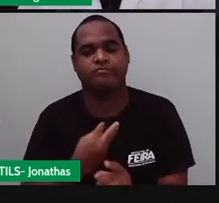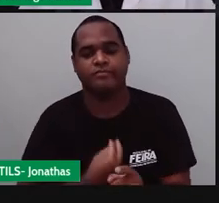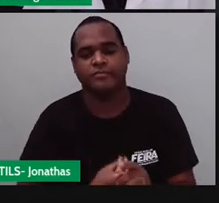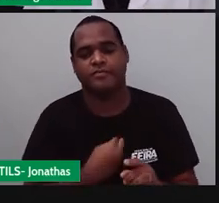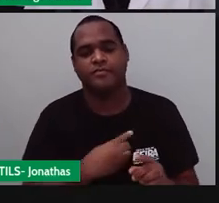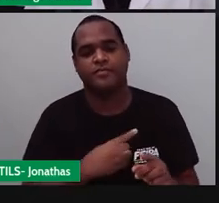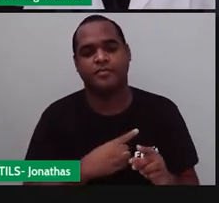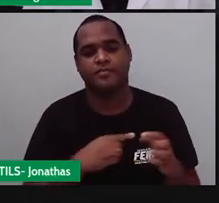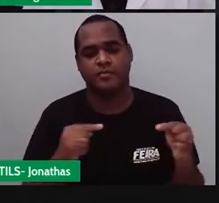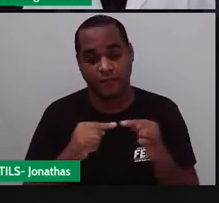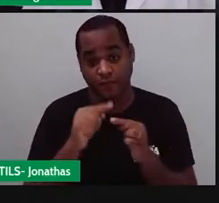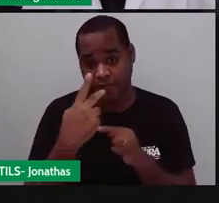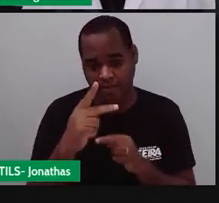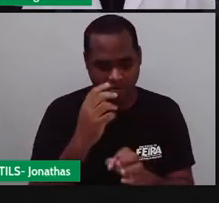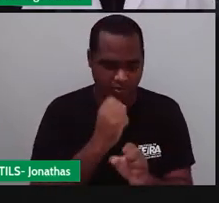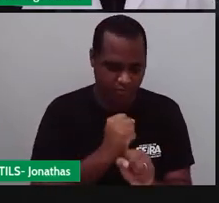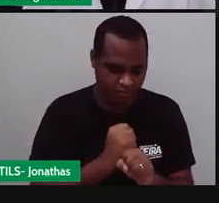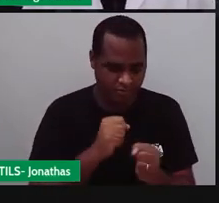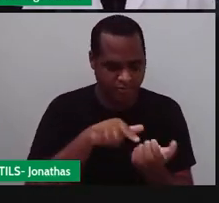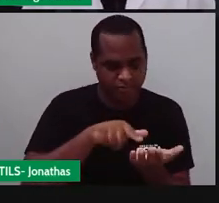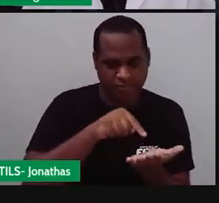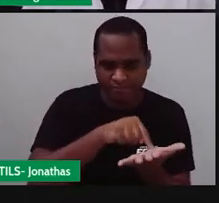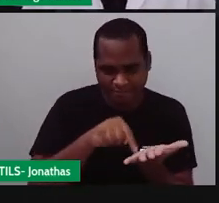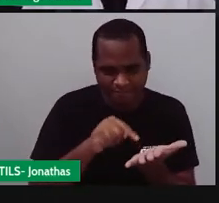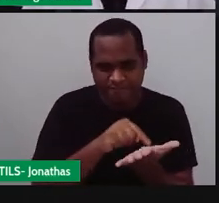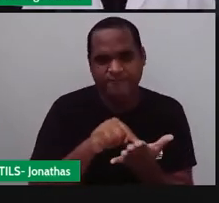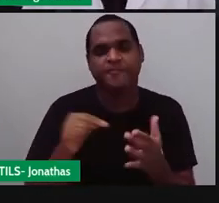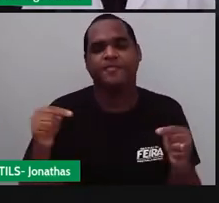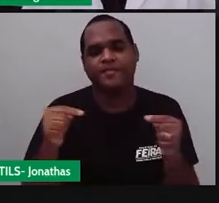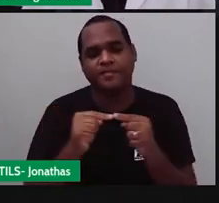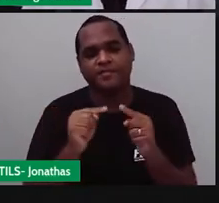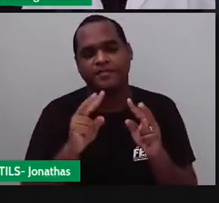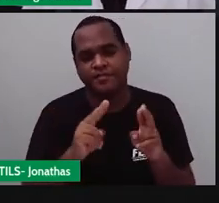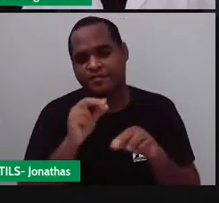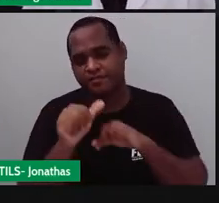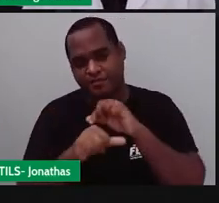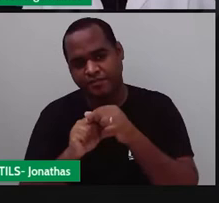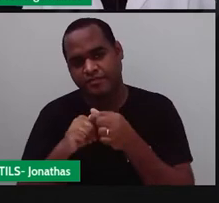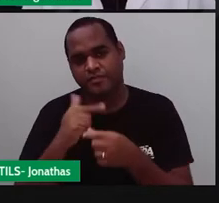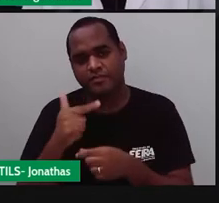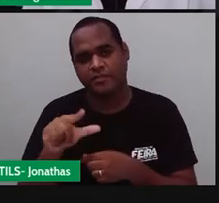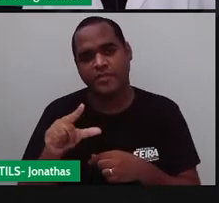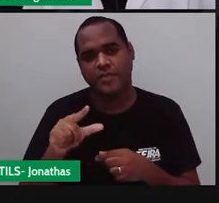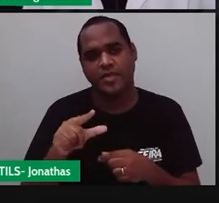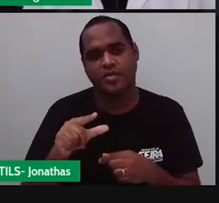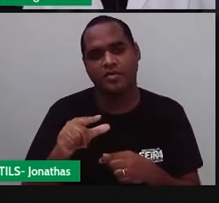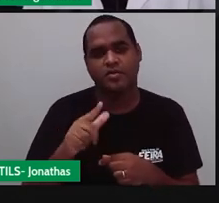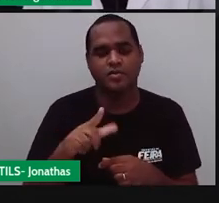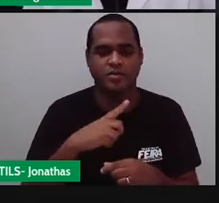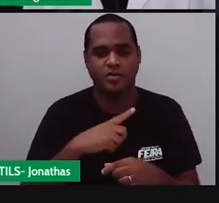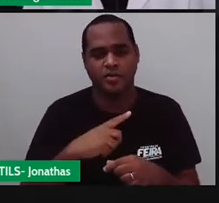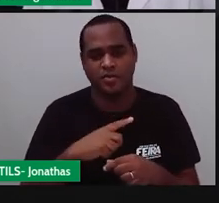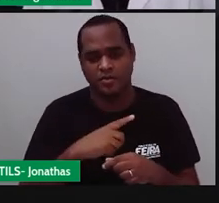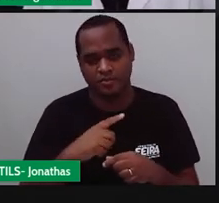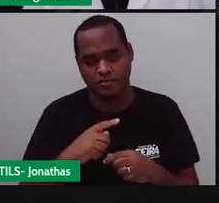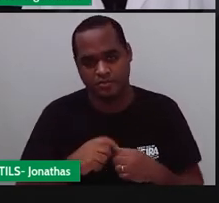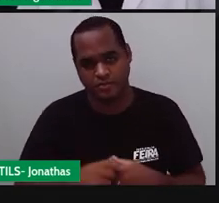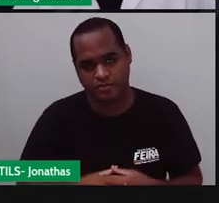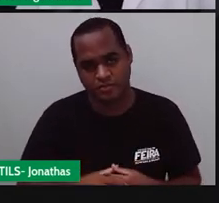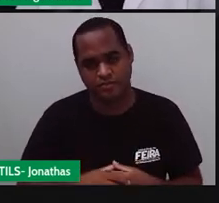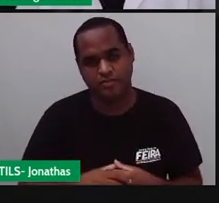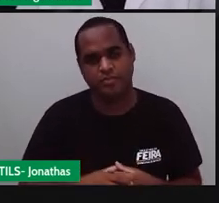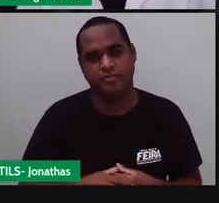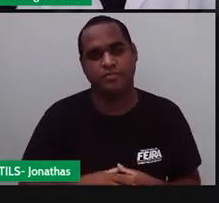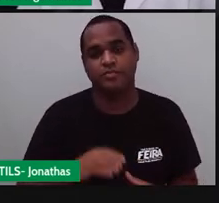está fazendo isso na calculadora você vai ver que vai sair dali um número com vírgula e esse número é o número